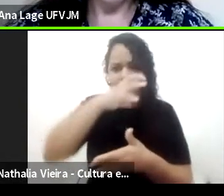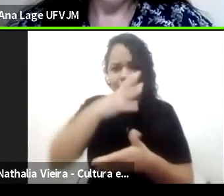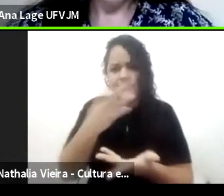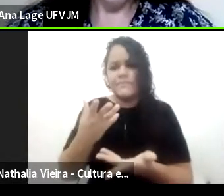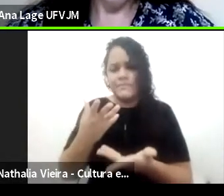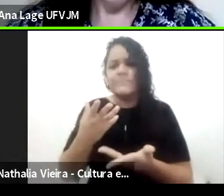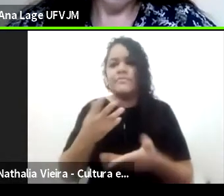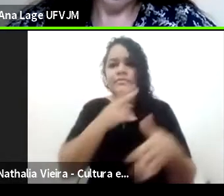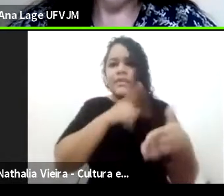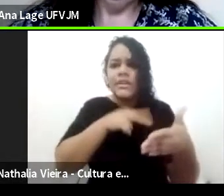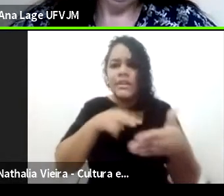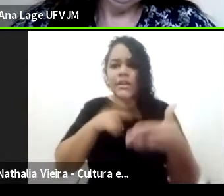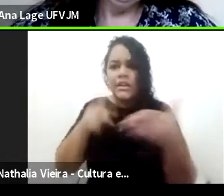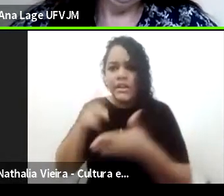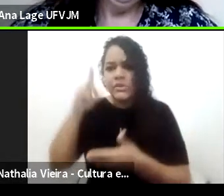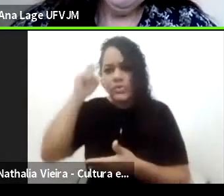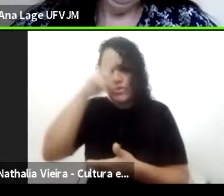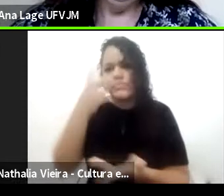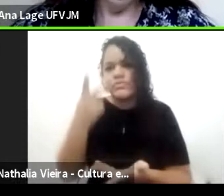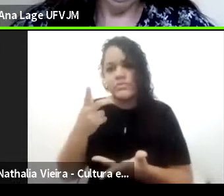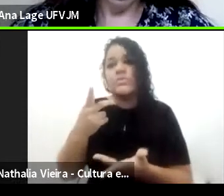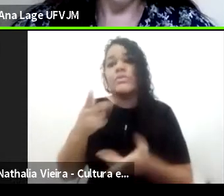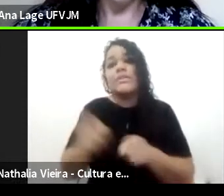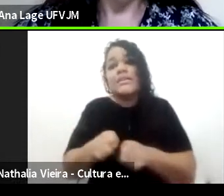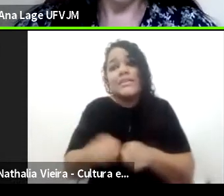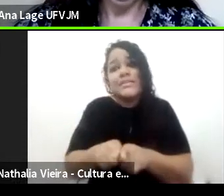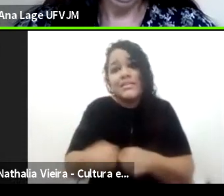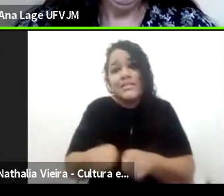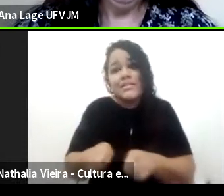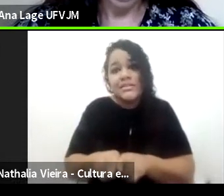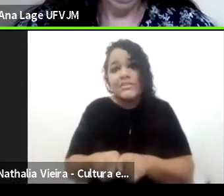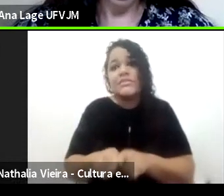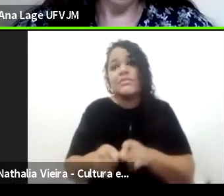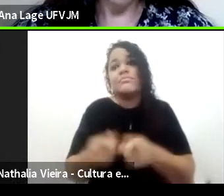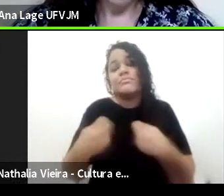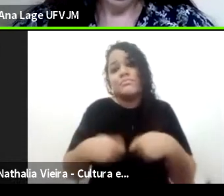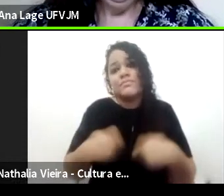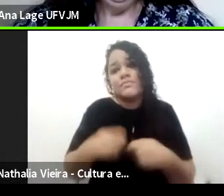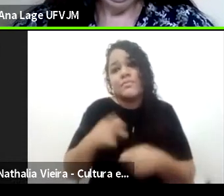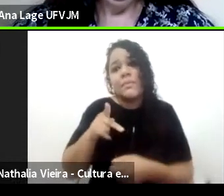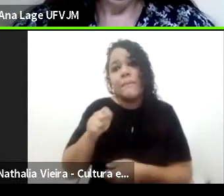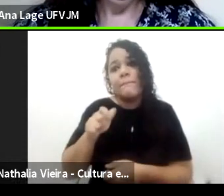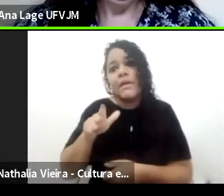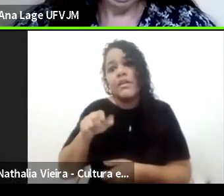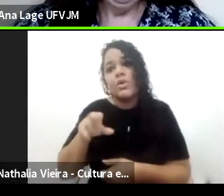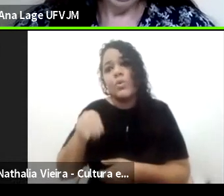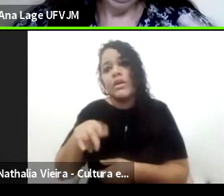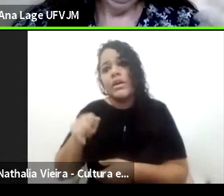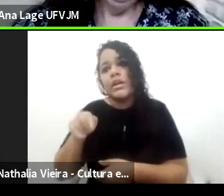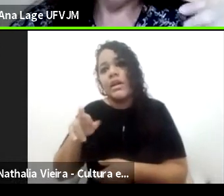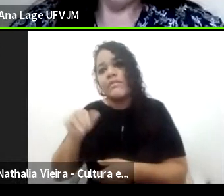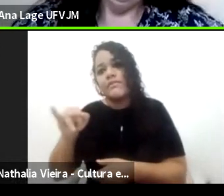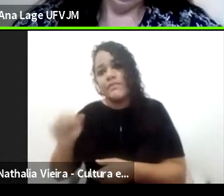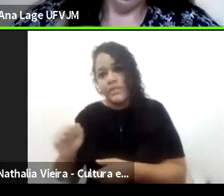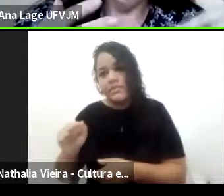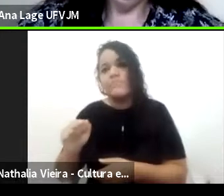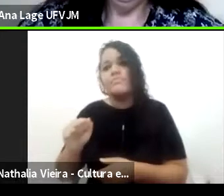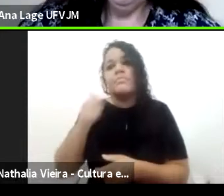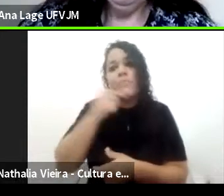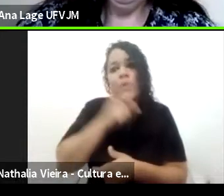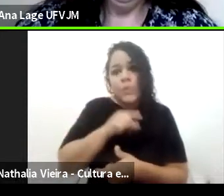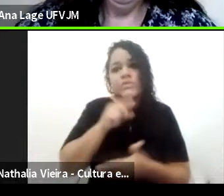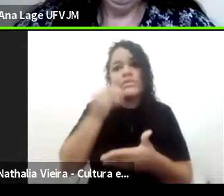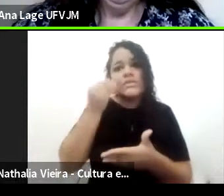leitura, né? E da necessidade de paleografia mesmo, que a gente dá conta de ler e depois,